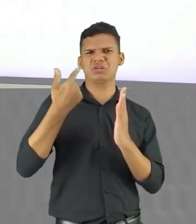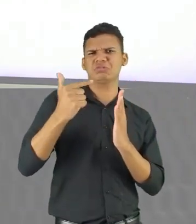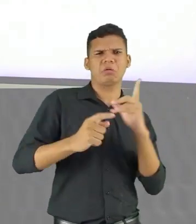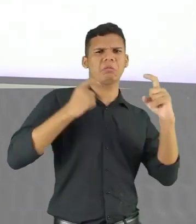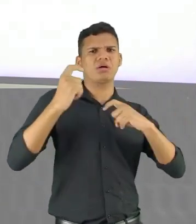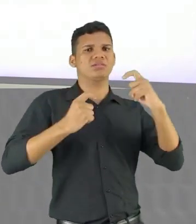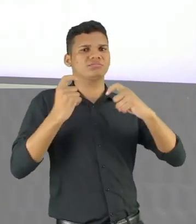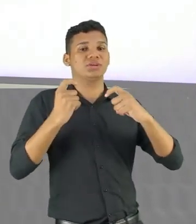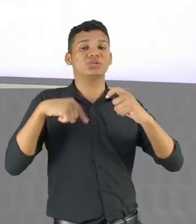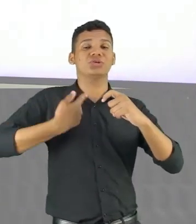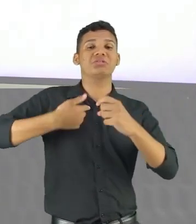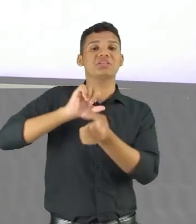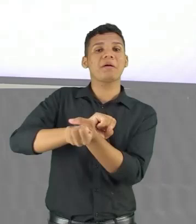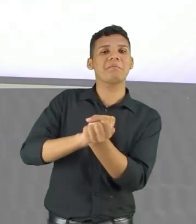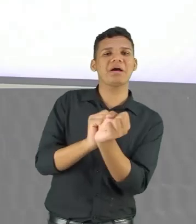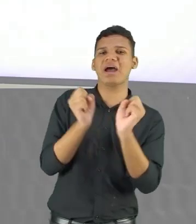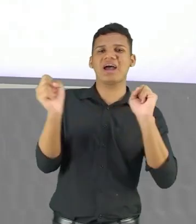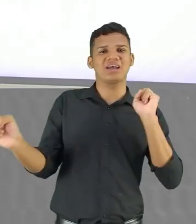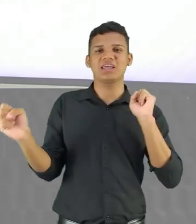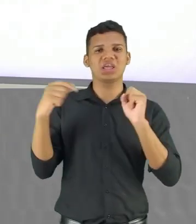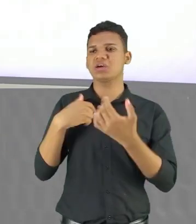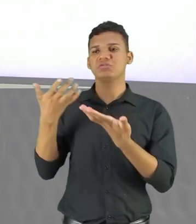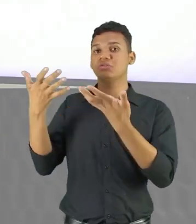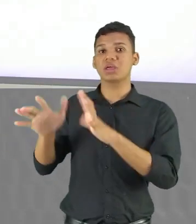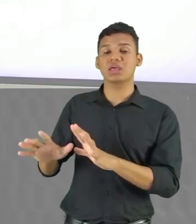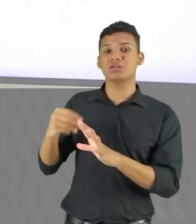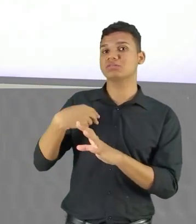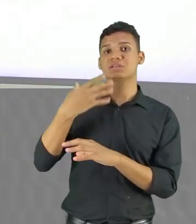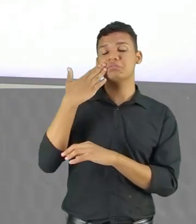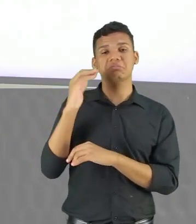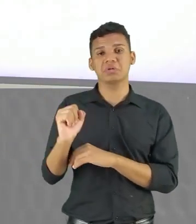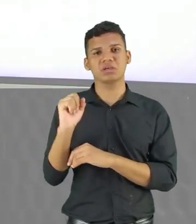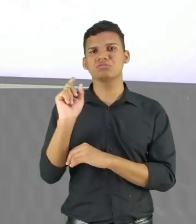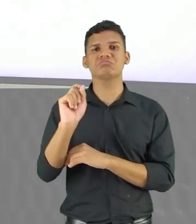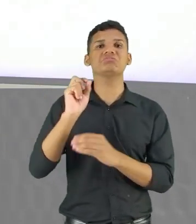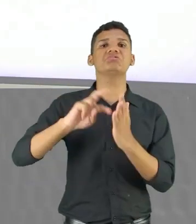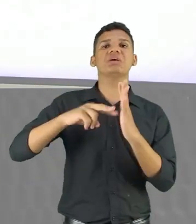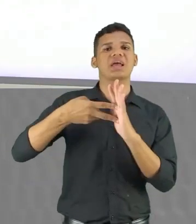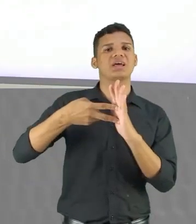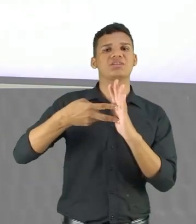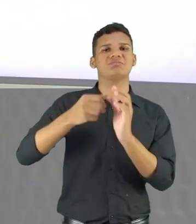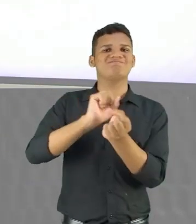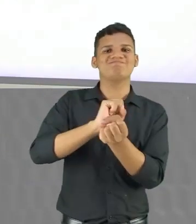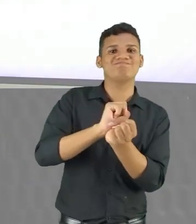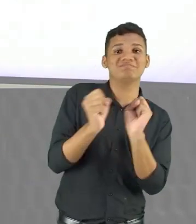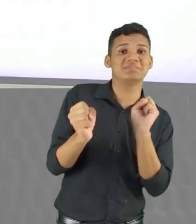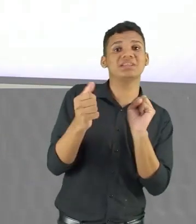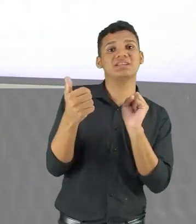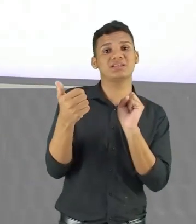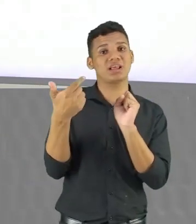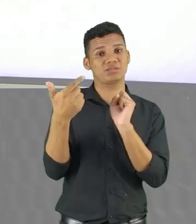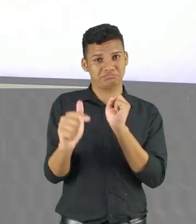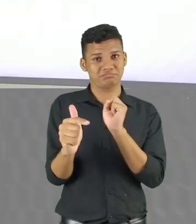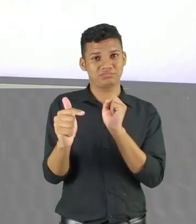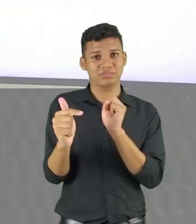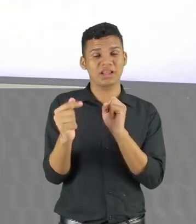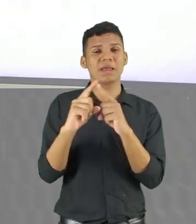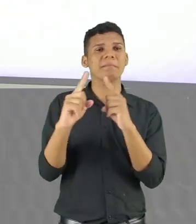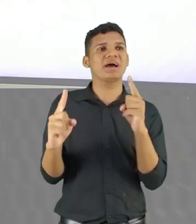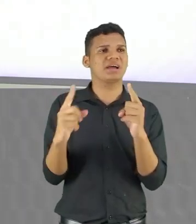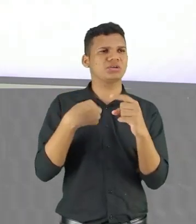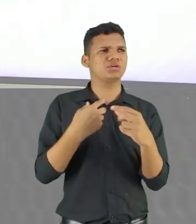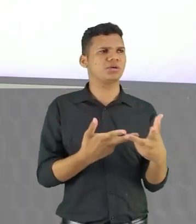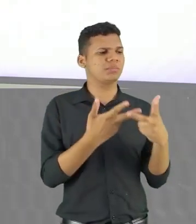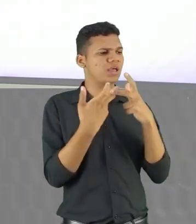lirismo dos bêbados, não quero mais saber do lirismo, que não é libertação. Então essa preocupação formal muito grande, que a gente vê uma